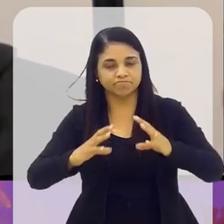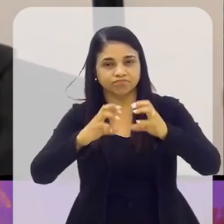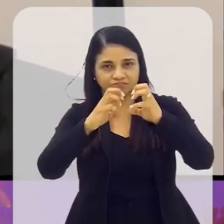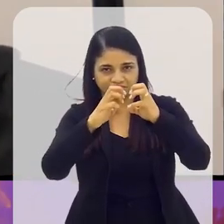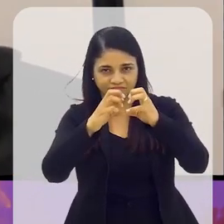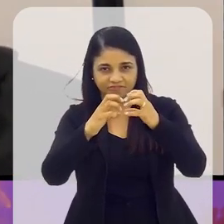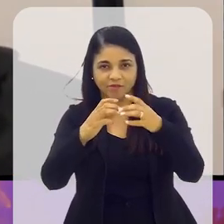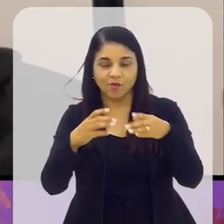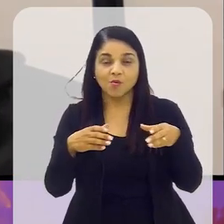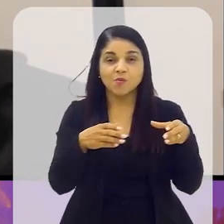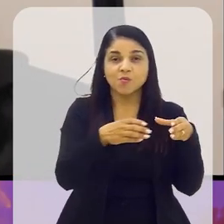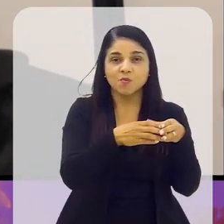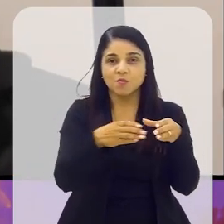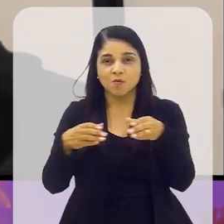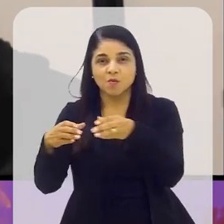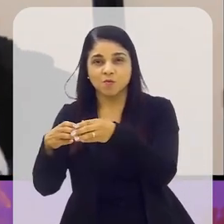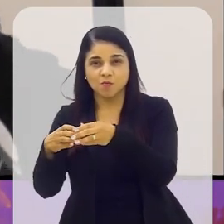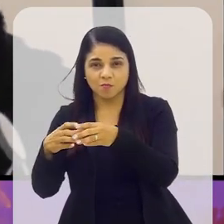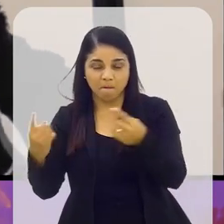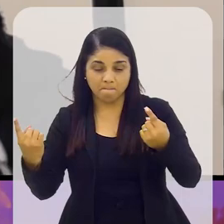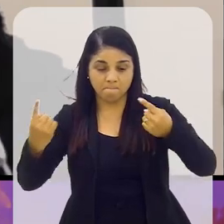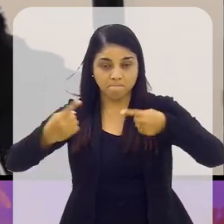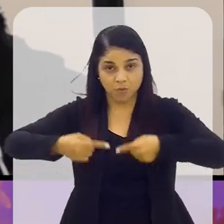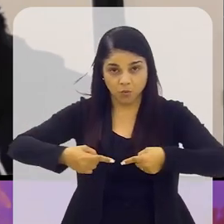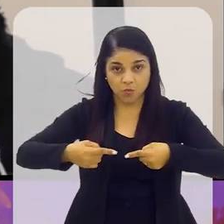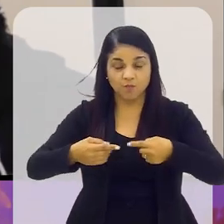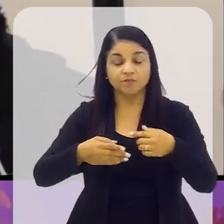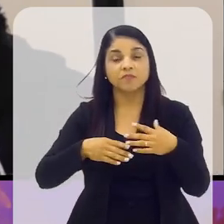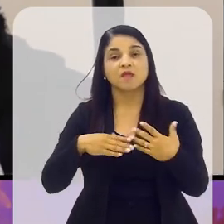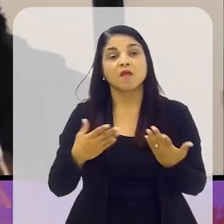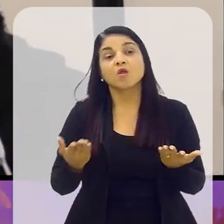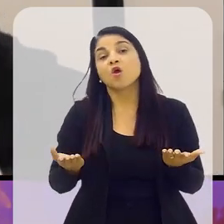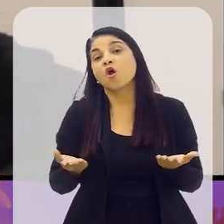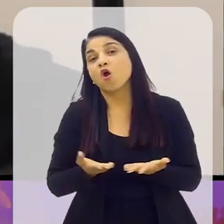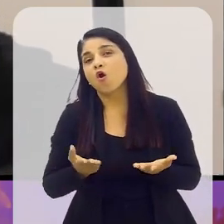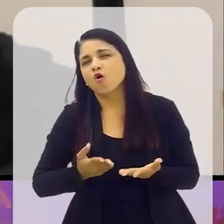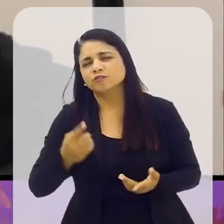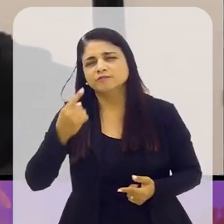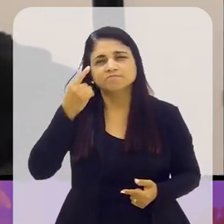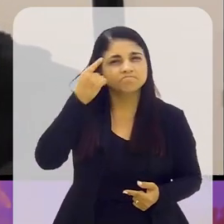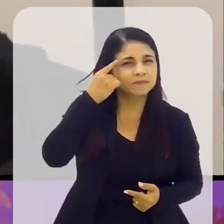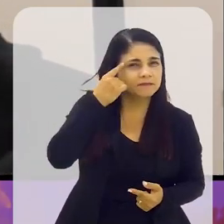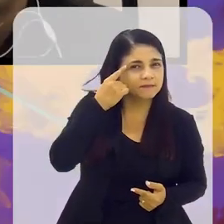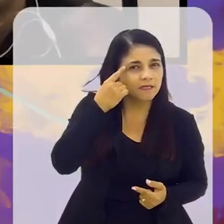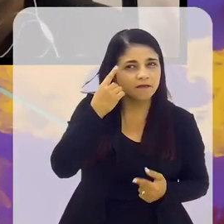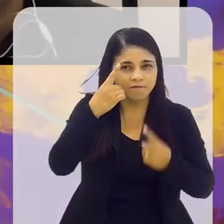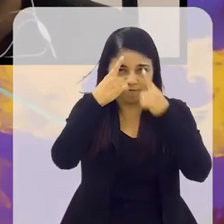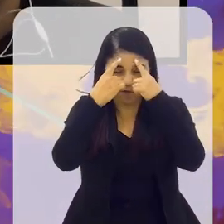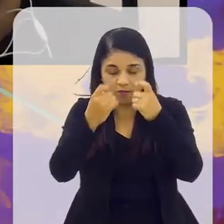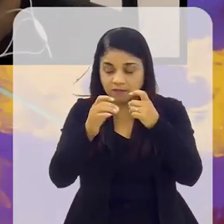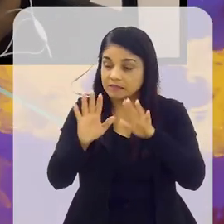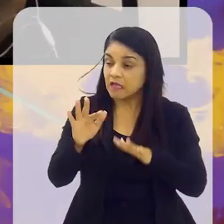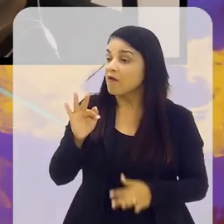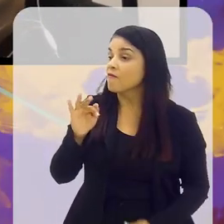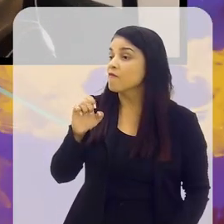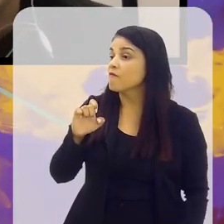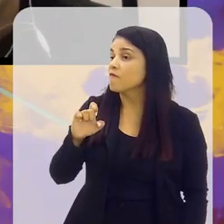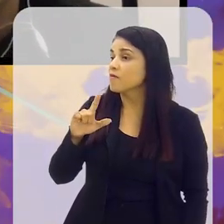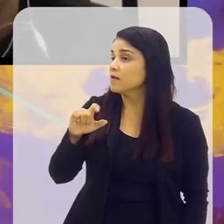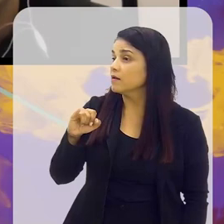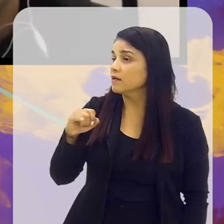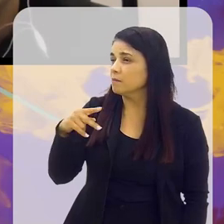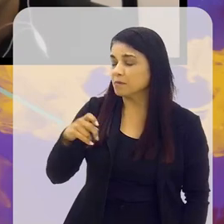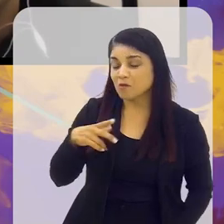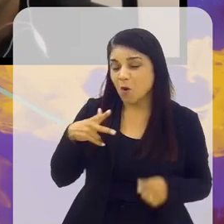tensões entre diferentes agrupamentos. Vamos pensar agora para o contexto atual, né? Você vai pensar, por exemplo... Agora, Felipe... Oi,